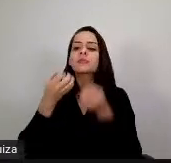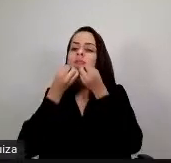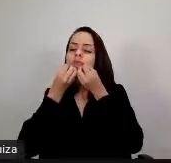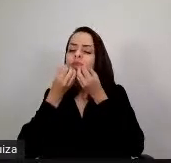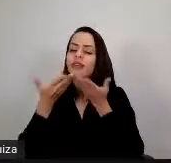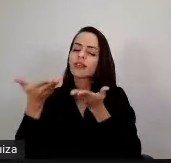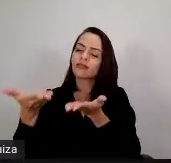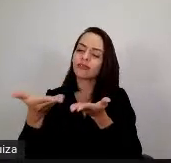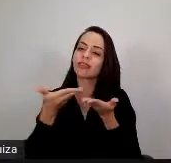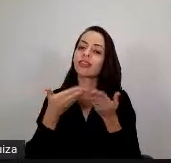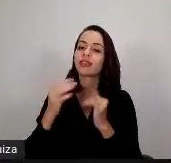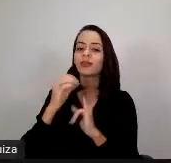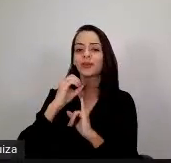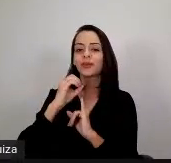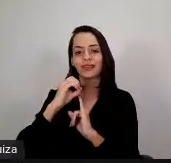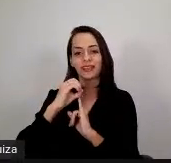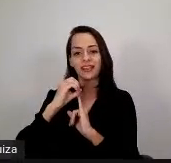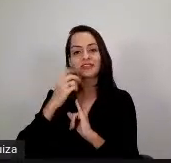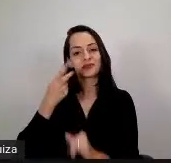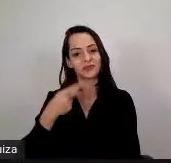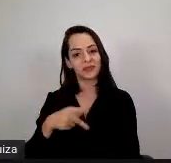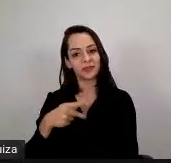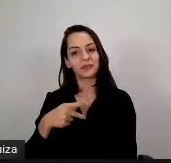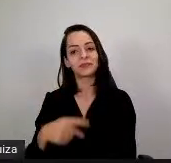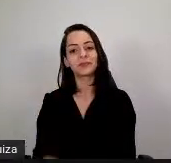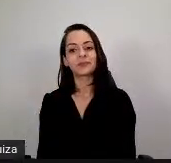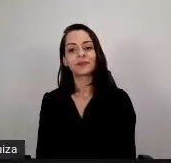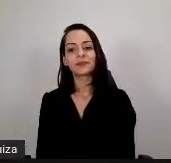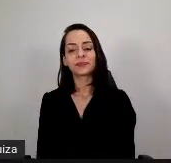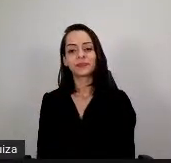nossa instituição, professores.